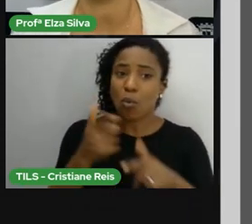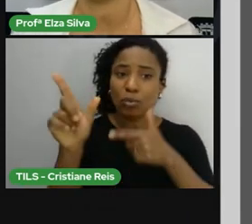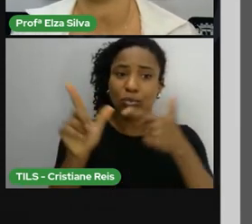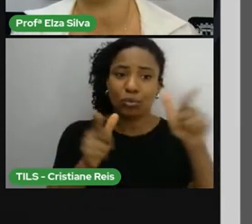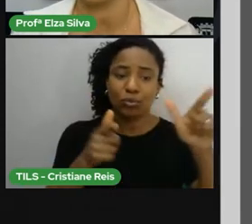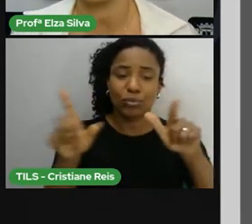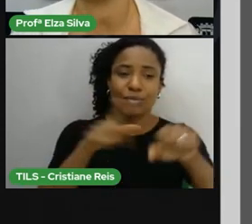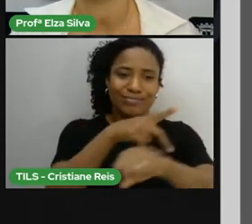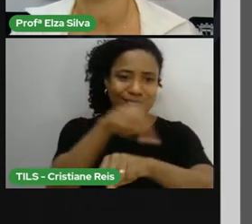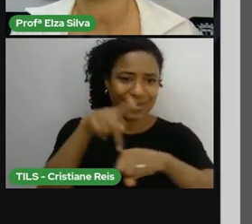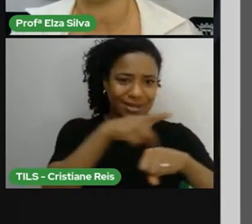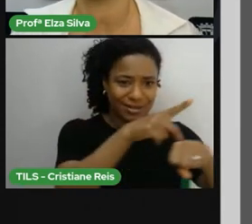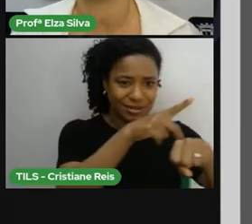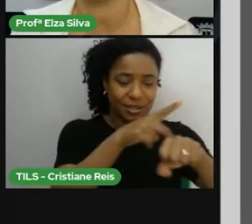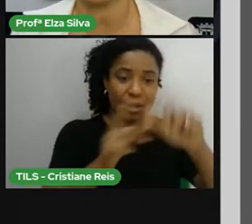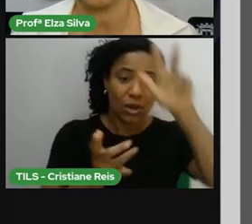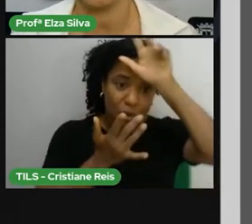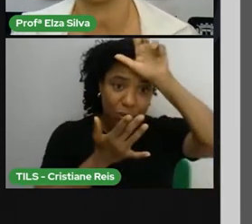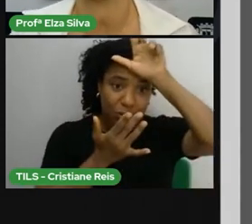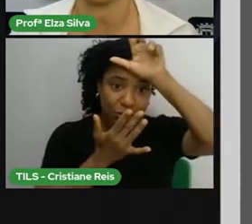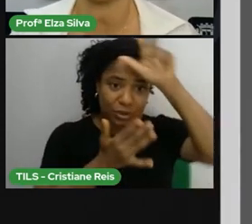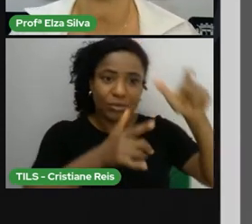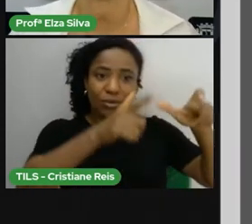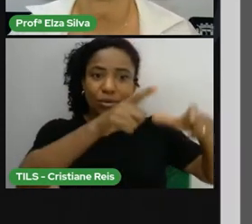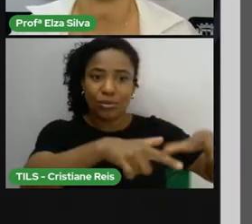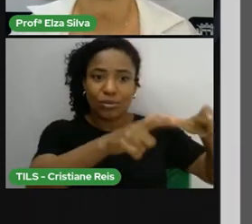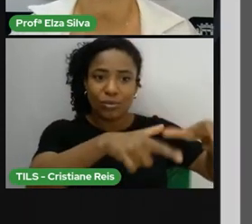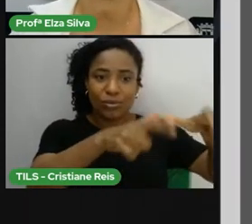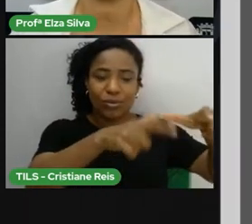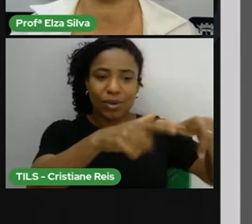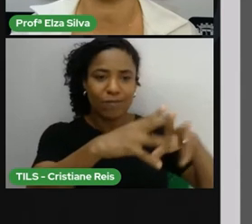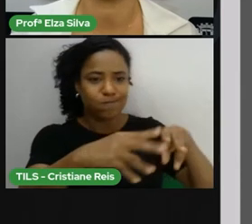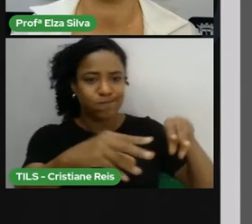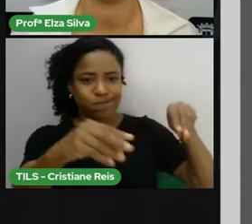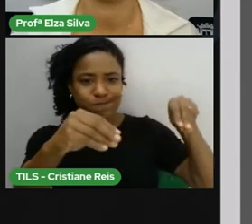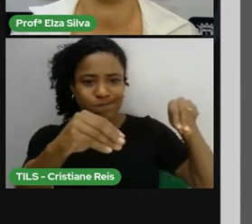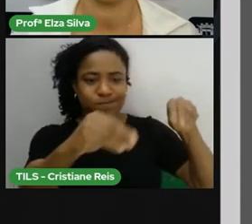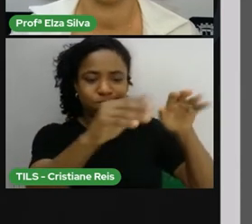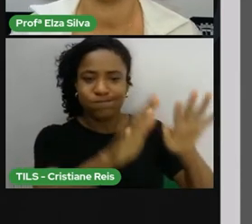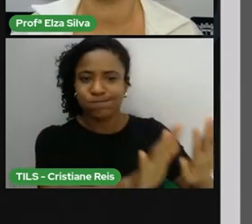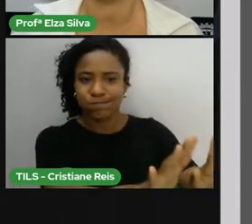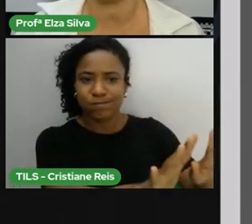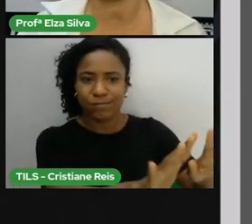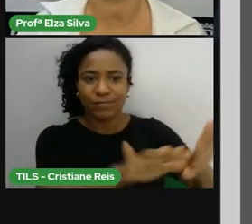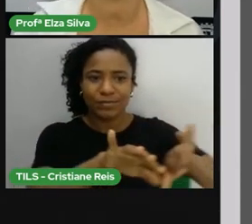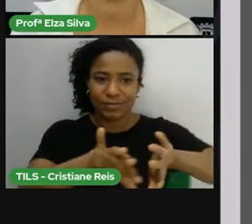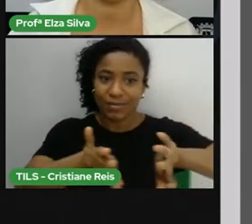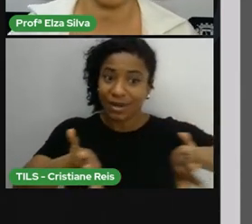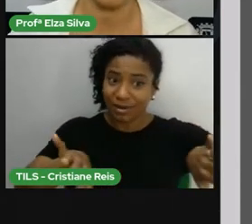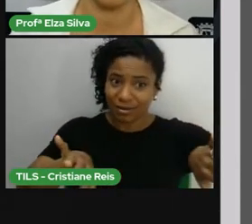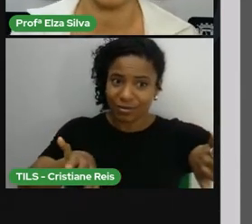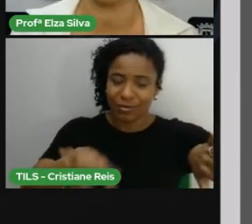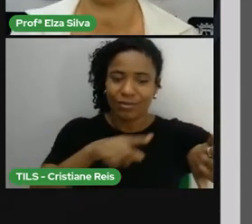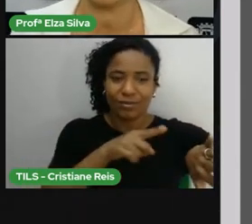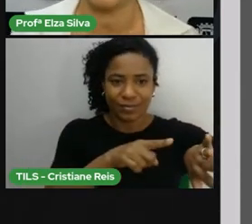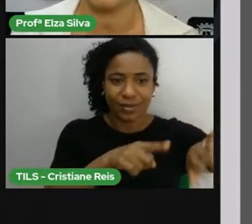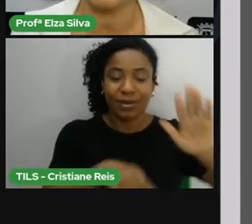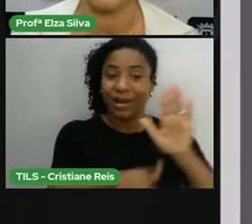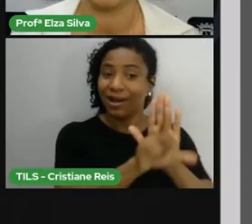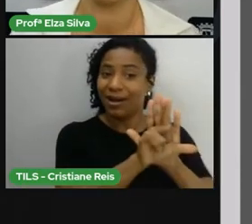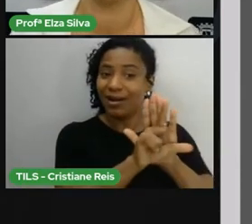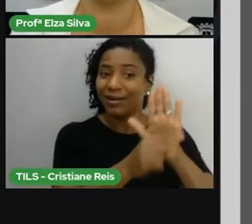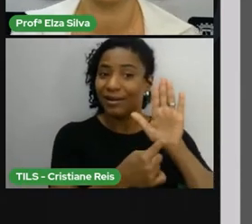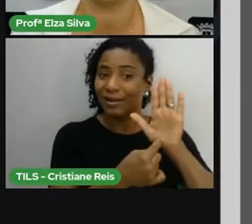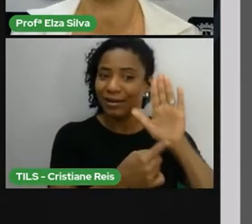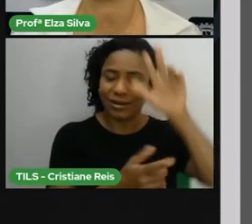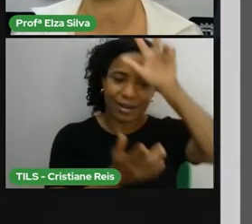uma lei que garante o direito desse índio à propriedade da terra. Em relação à primeira pergunta que eu fiz,